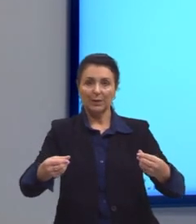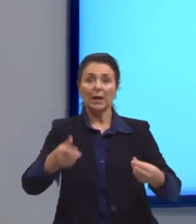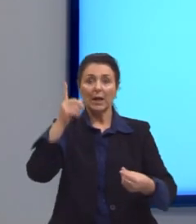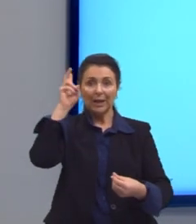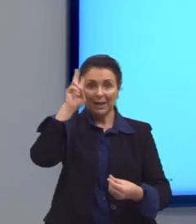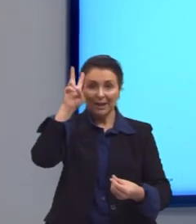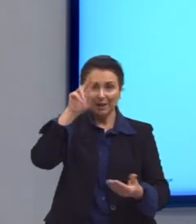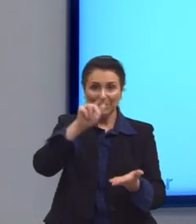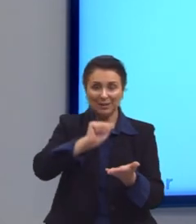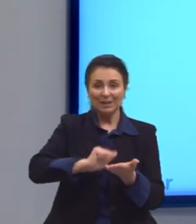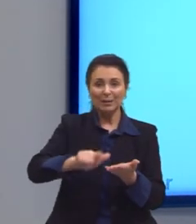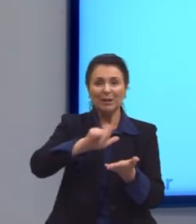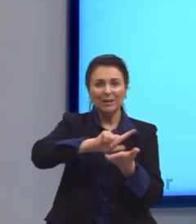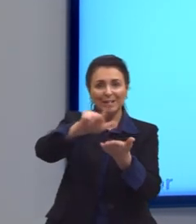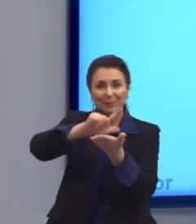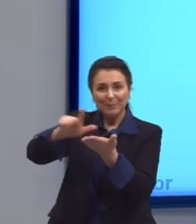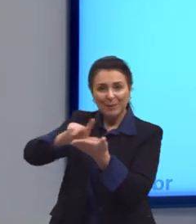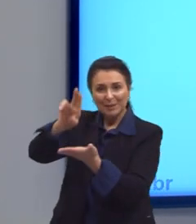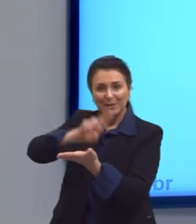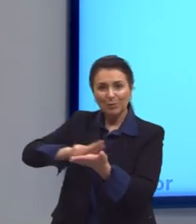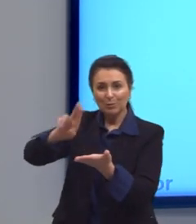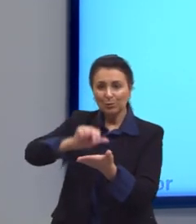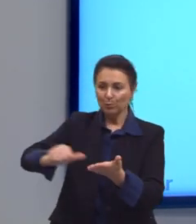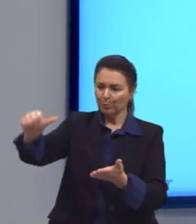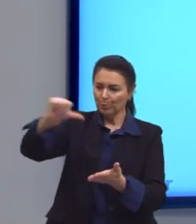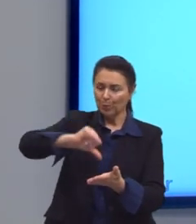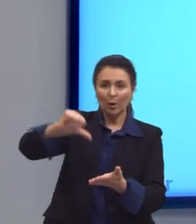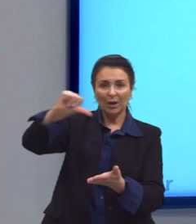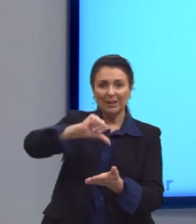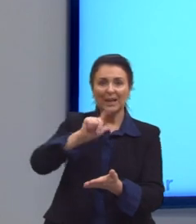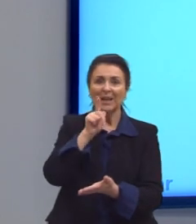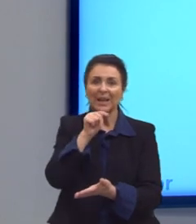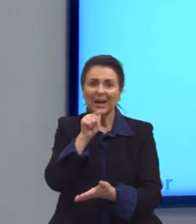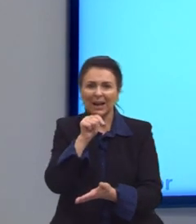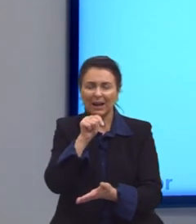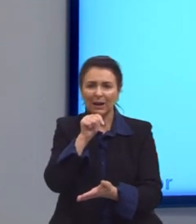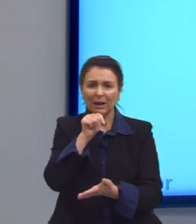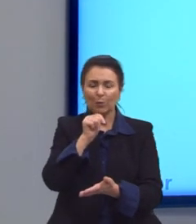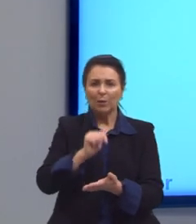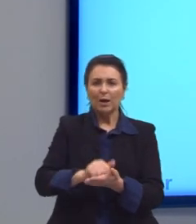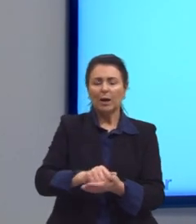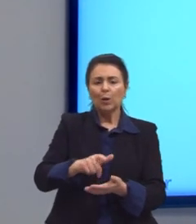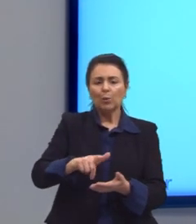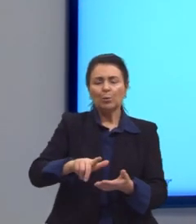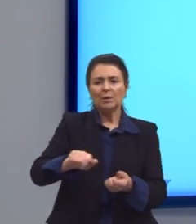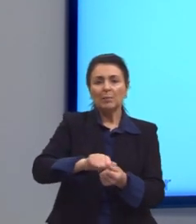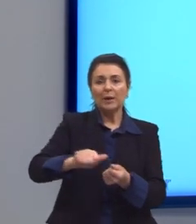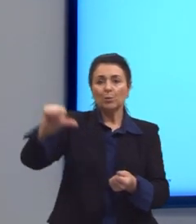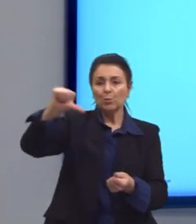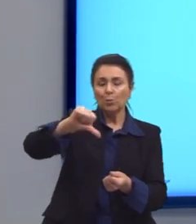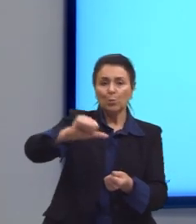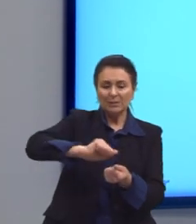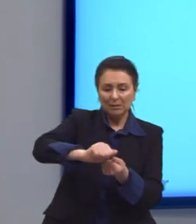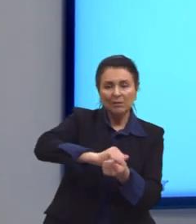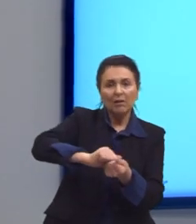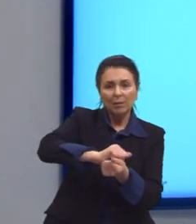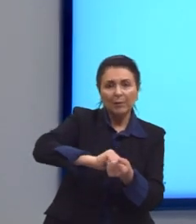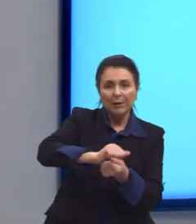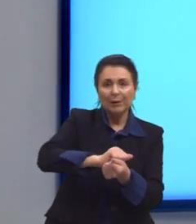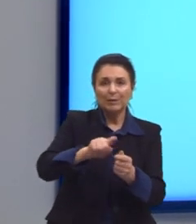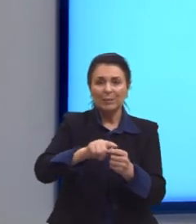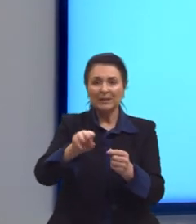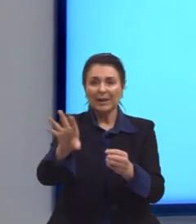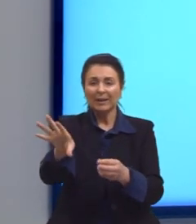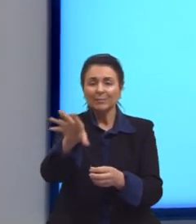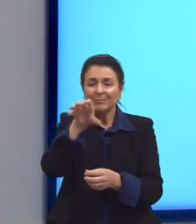dilui, aqui eu trouxe até um ícone de um amaciante. Por quê? Porque o amaciante, o sabão líquido, muitas vezes ele é vendido, ele é